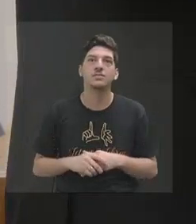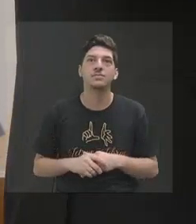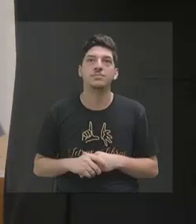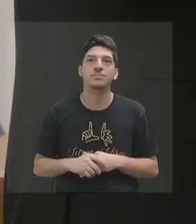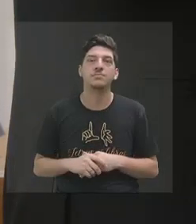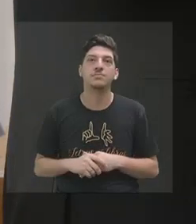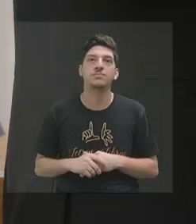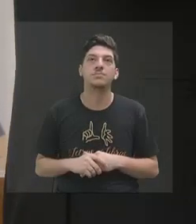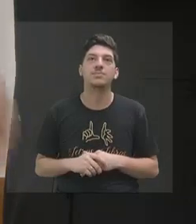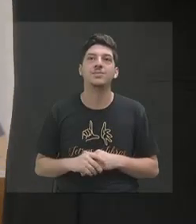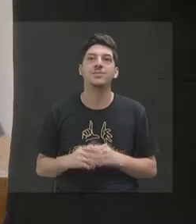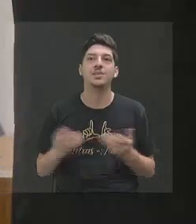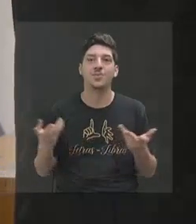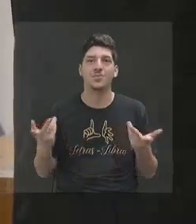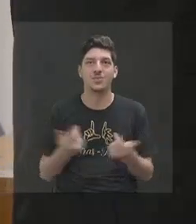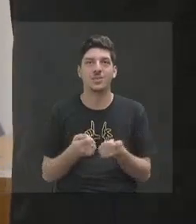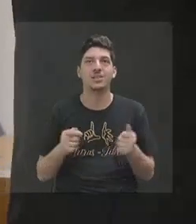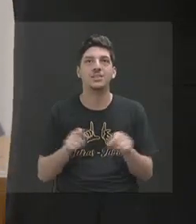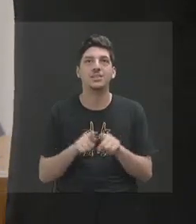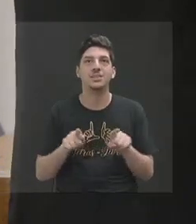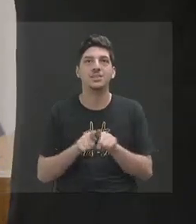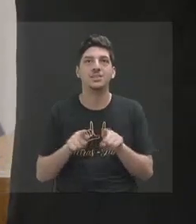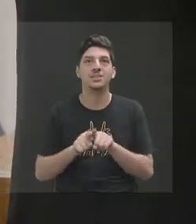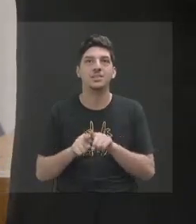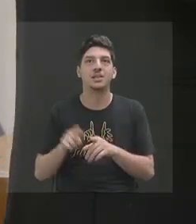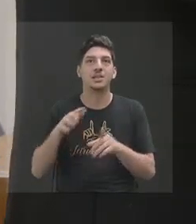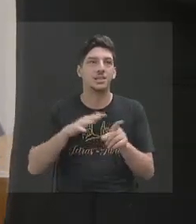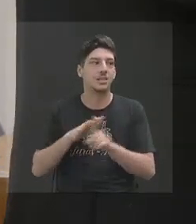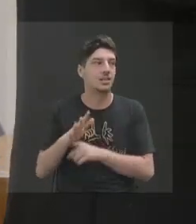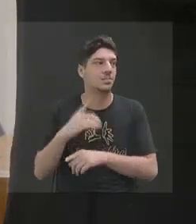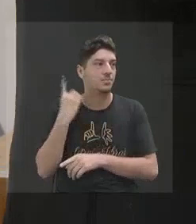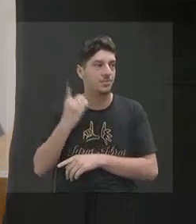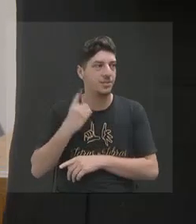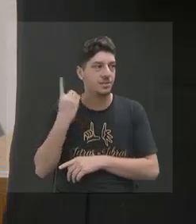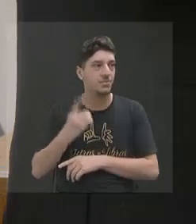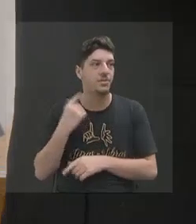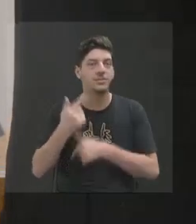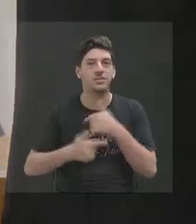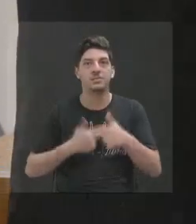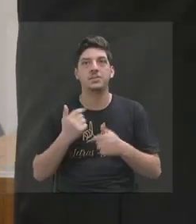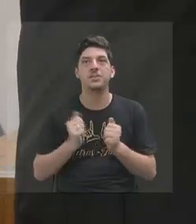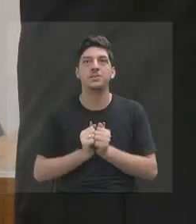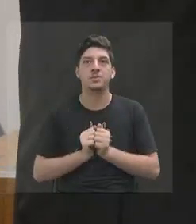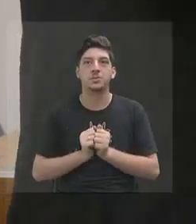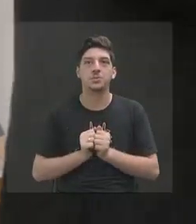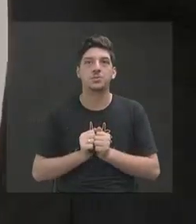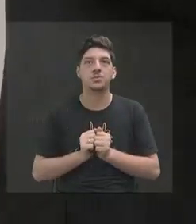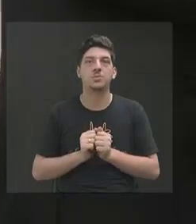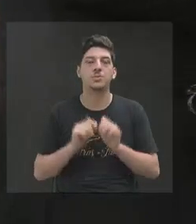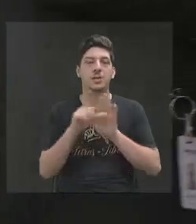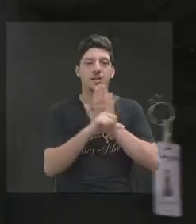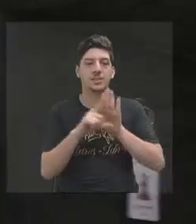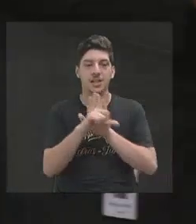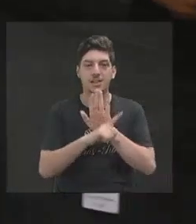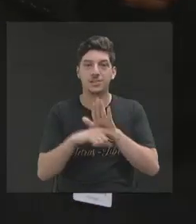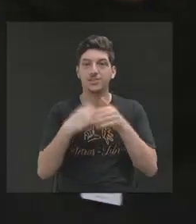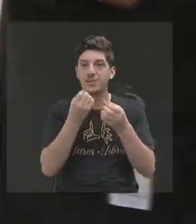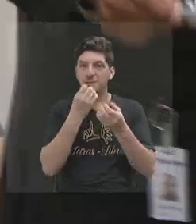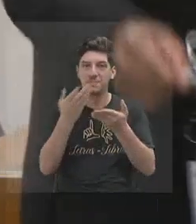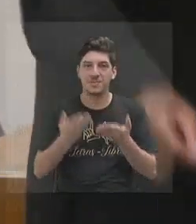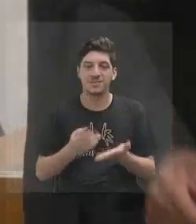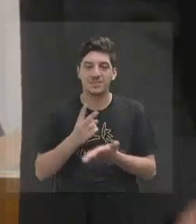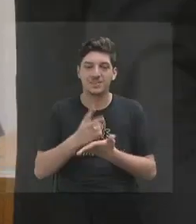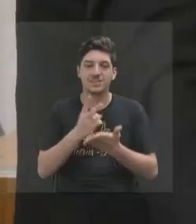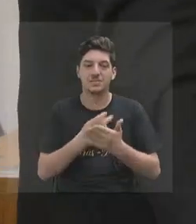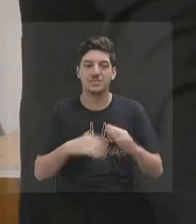de qualidade, mas também em receber as demandas dos deputados e trabalhar junto aqui com o legislativo. Então, sejam sempre muito bem-vindos à casa